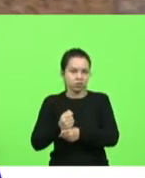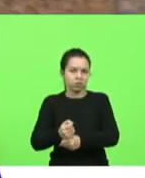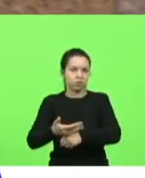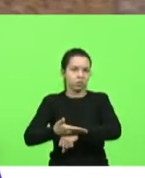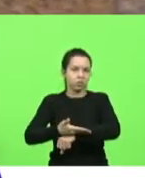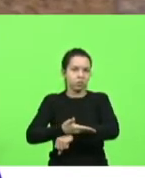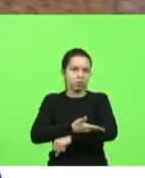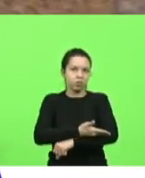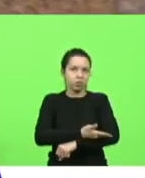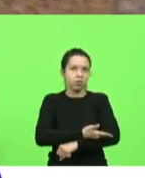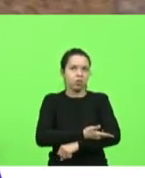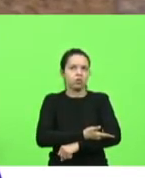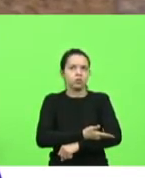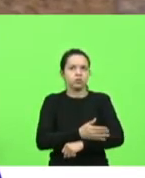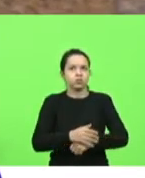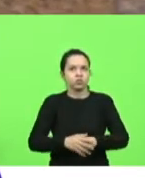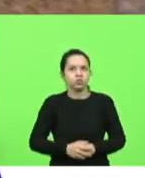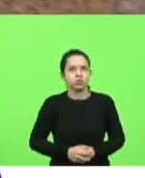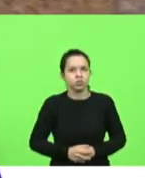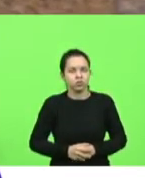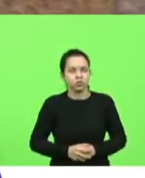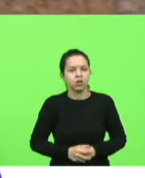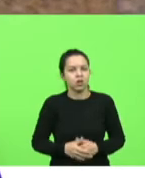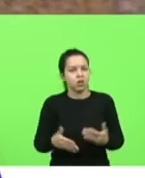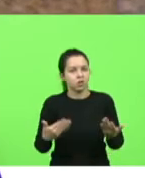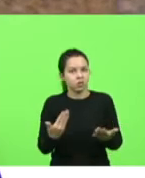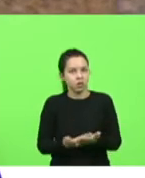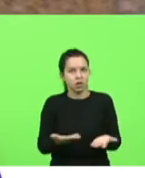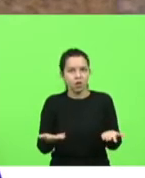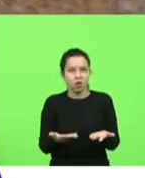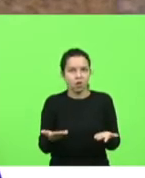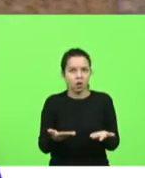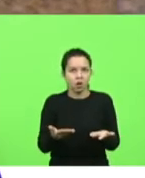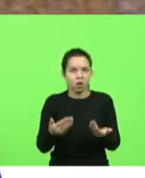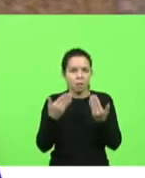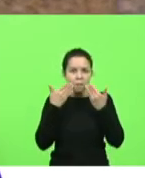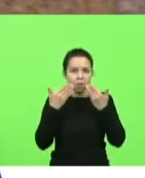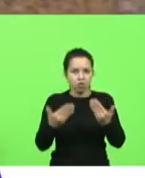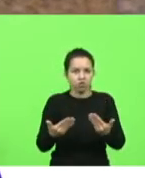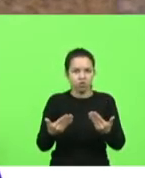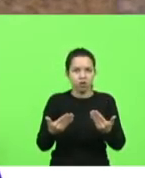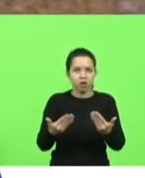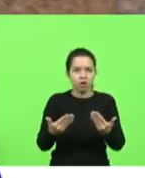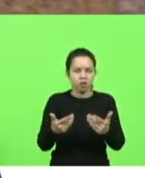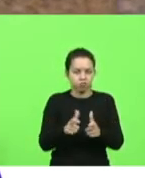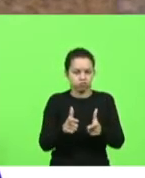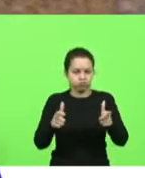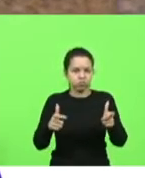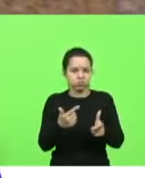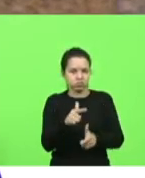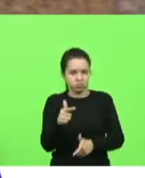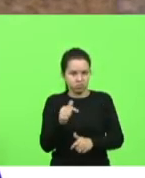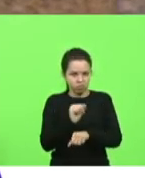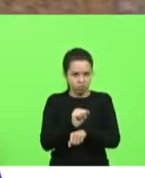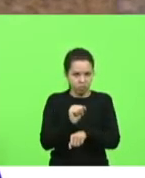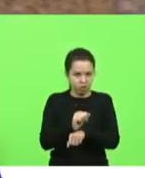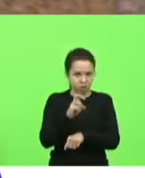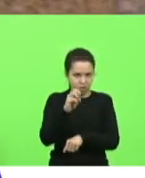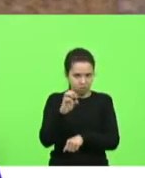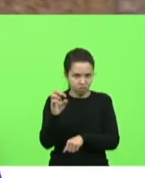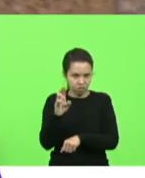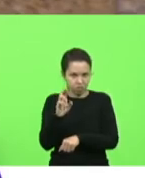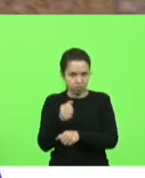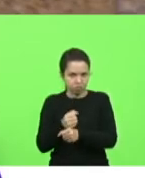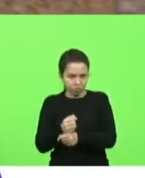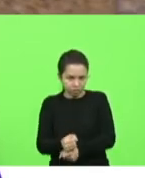não fez São Francisco mostrar ainda o todo seu potencial estão esperando o que mais 500 anos pra que